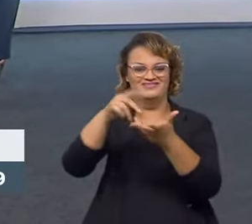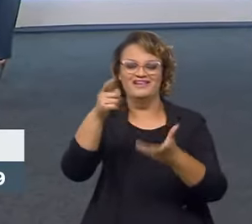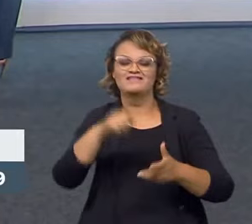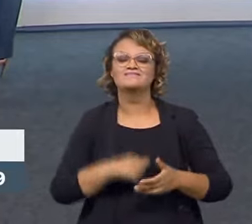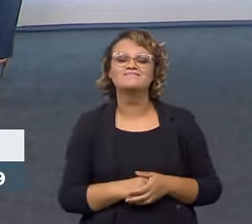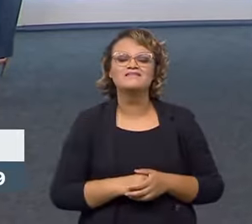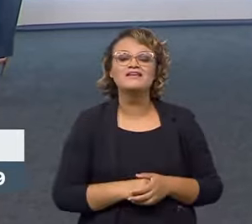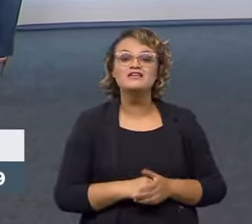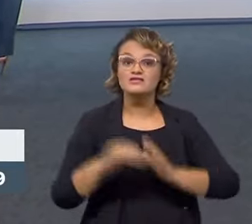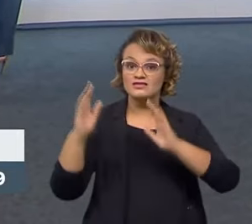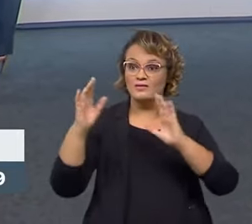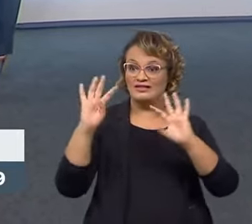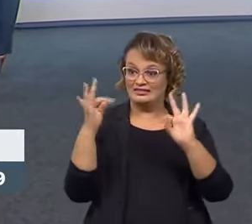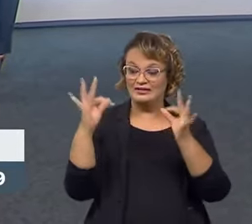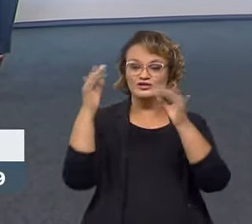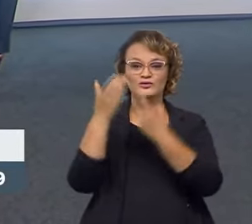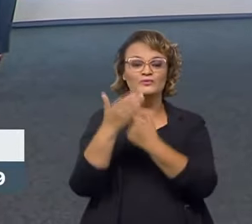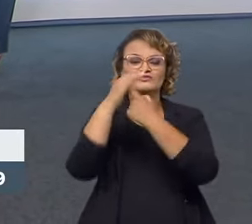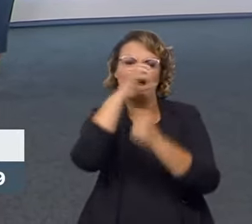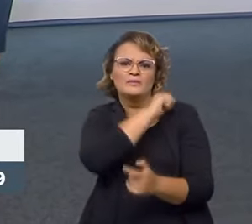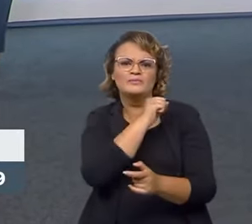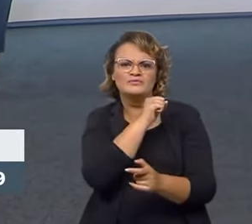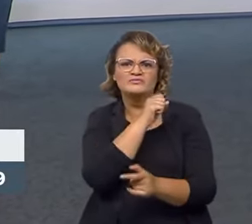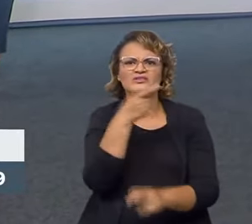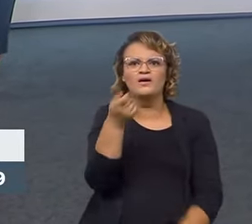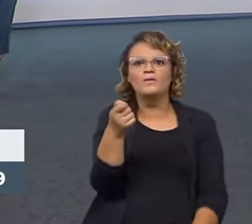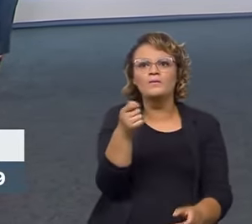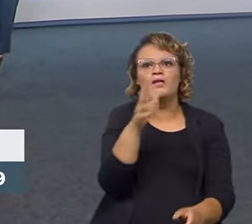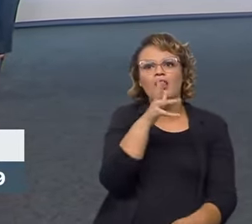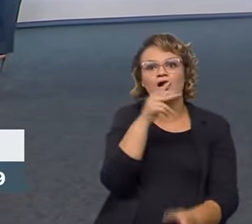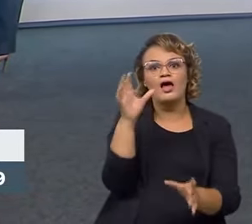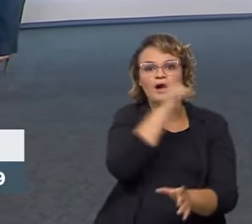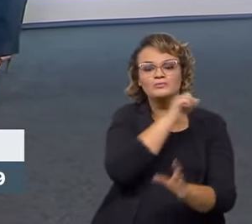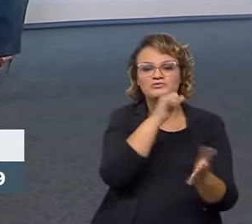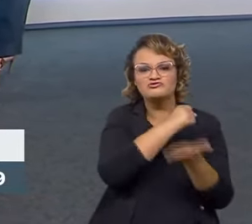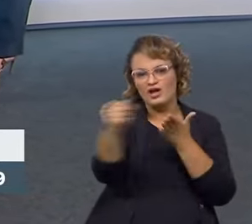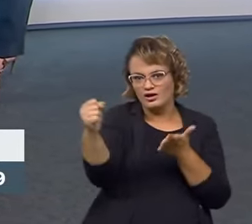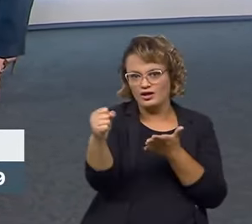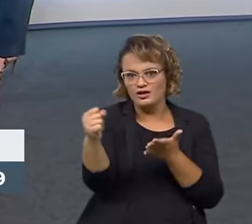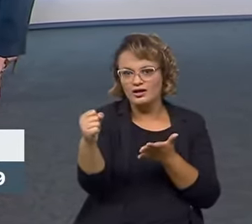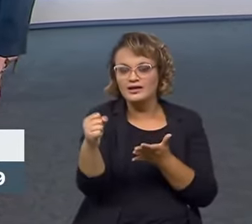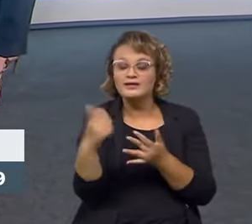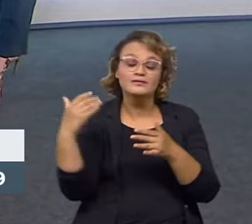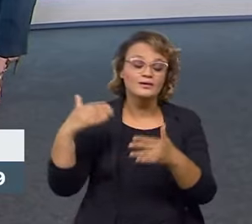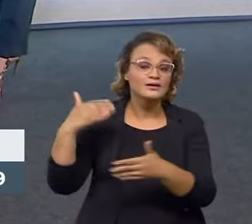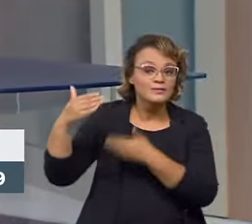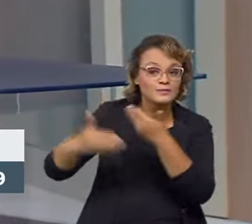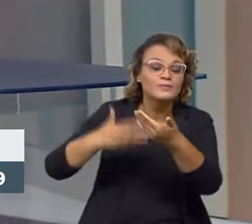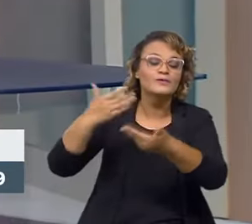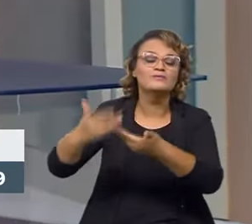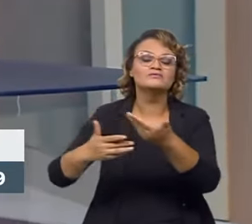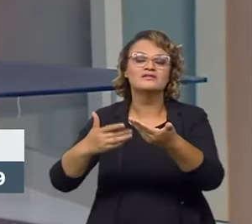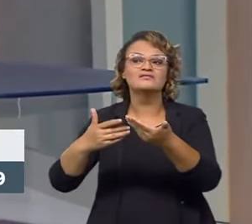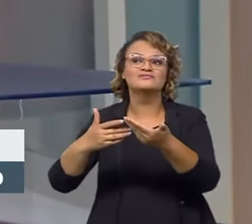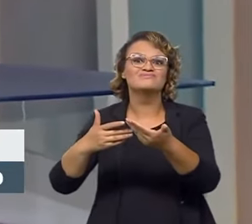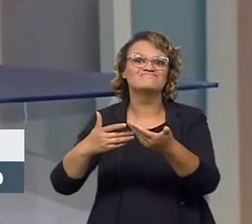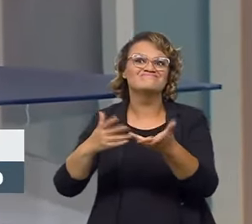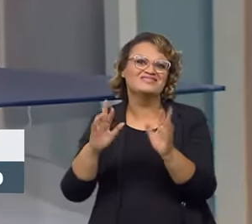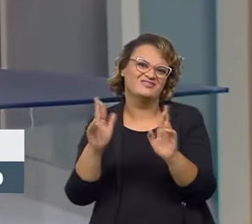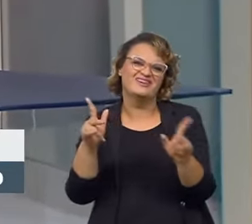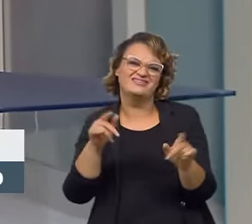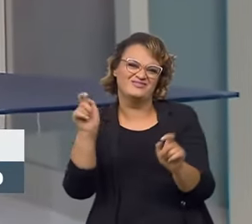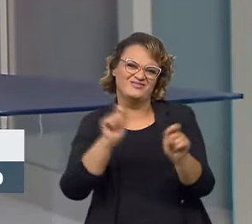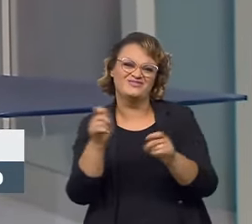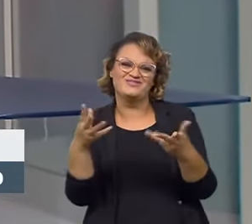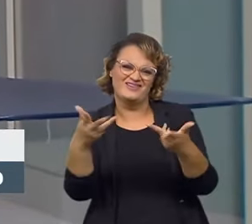uma nova tecnologia dessa era tão curta que aquele processo tradicional para você estabelecer um regulamento não comporta mais.